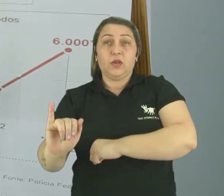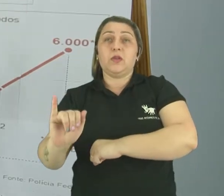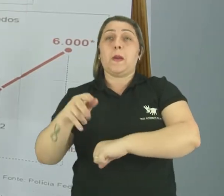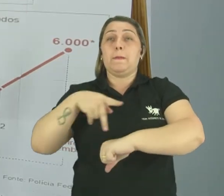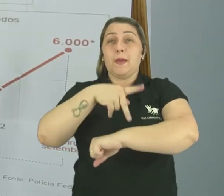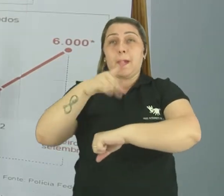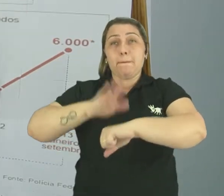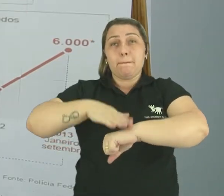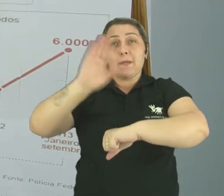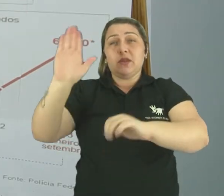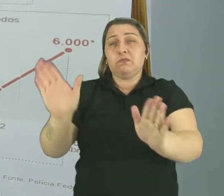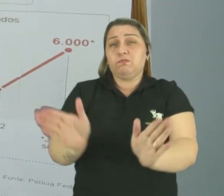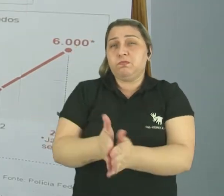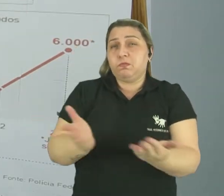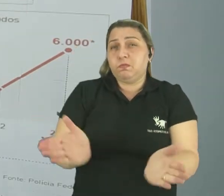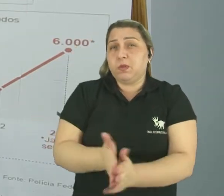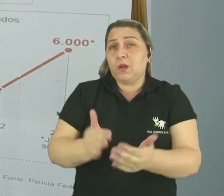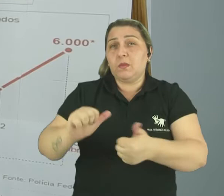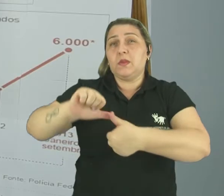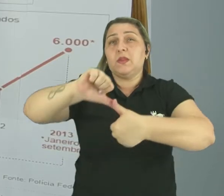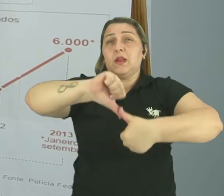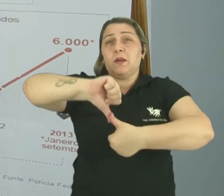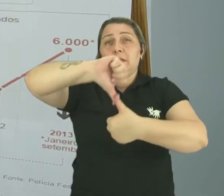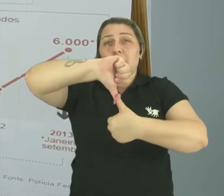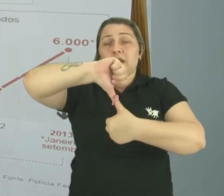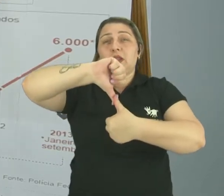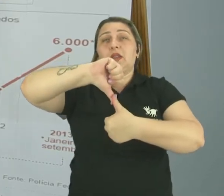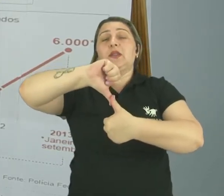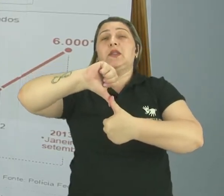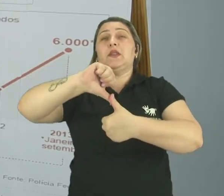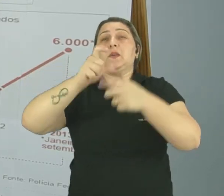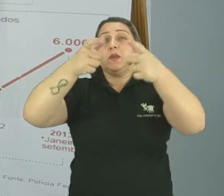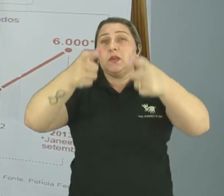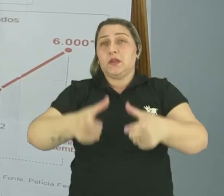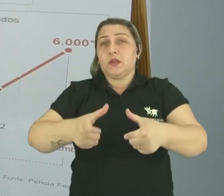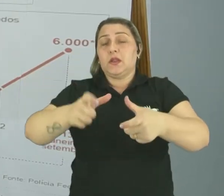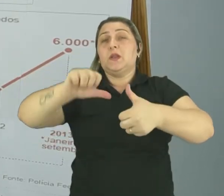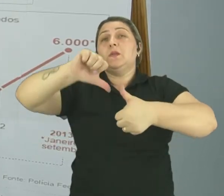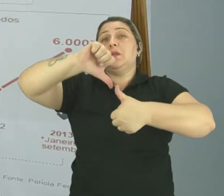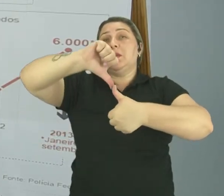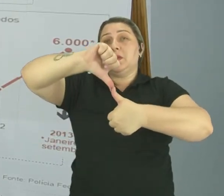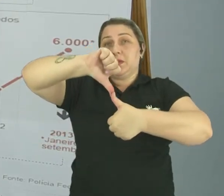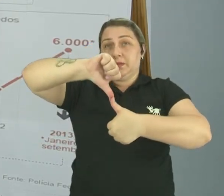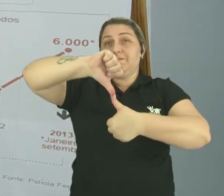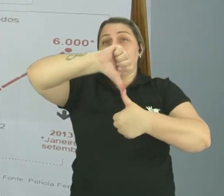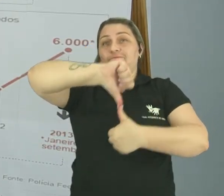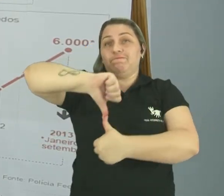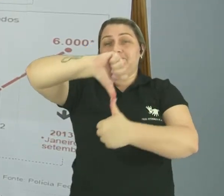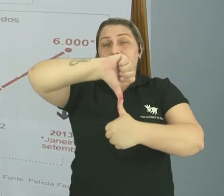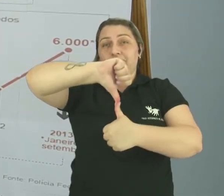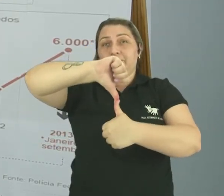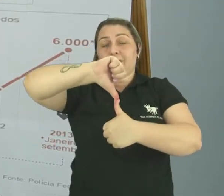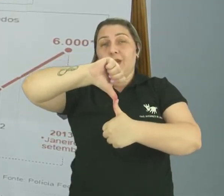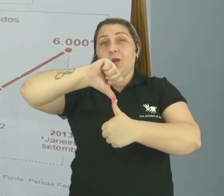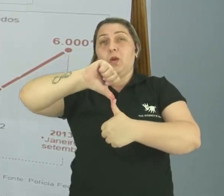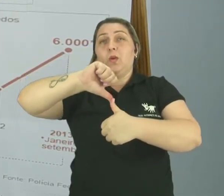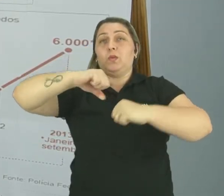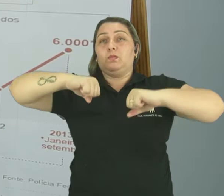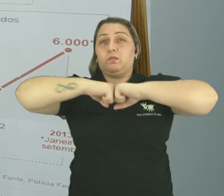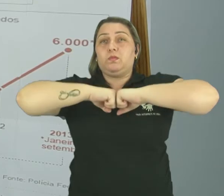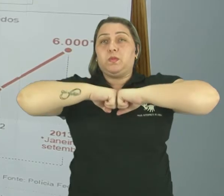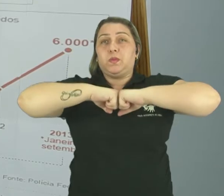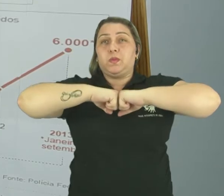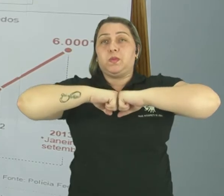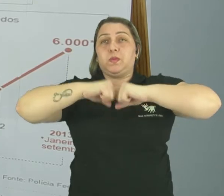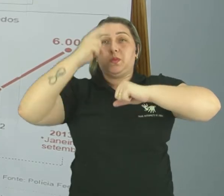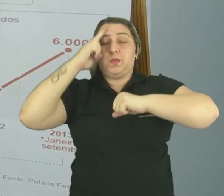países mais pobres das Américas. Ele localiza-se na América Central. Então, com esse terremoto,